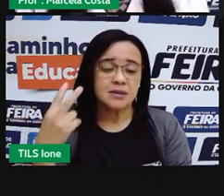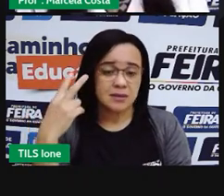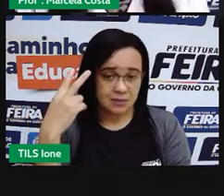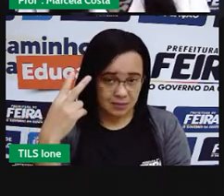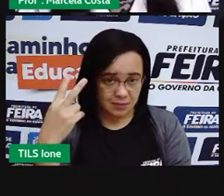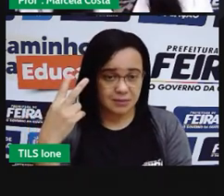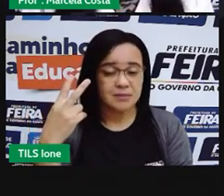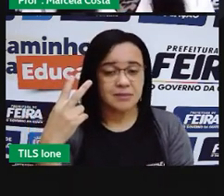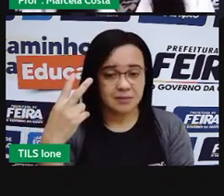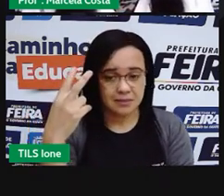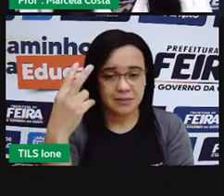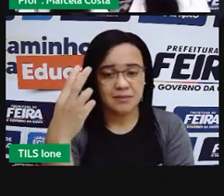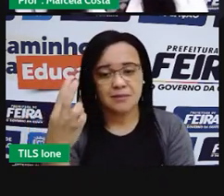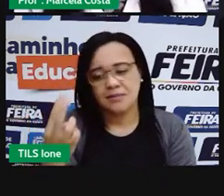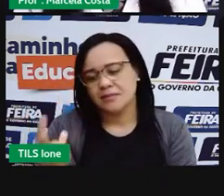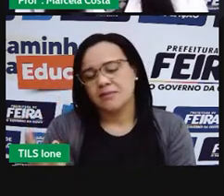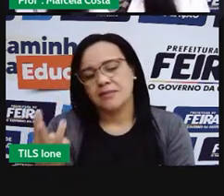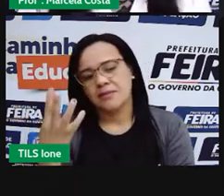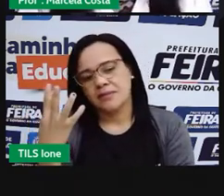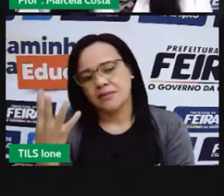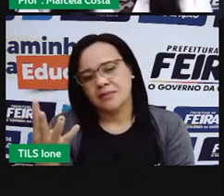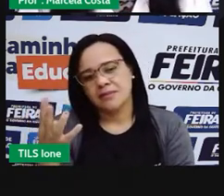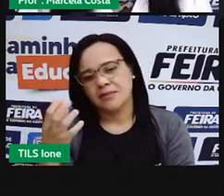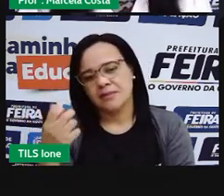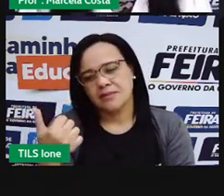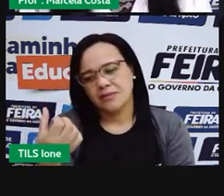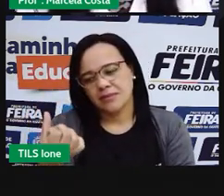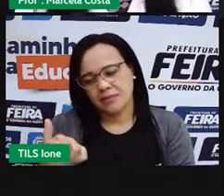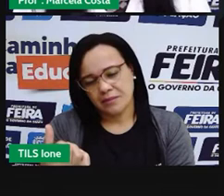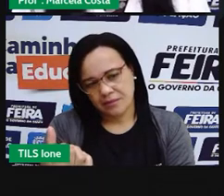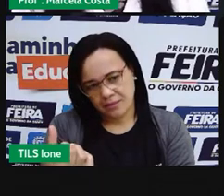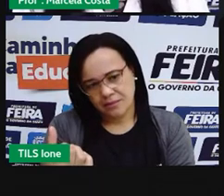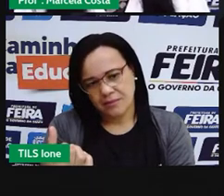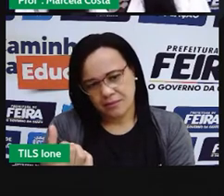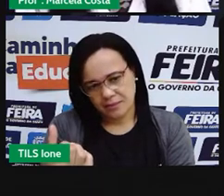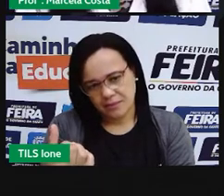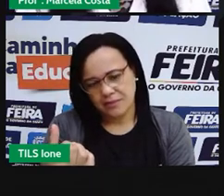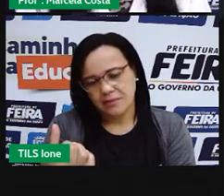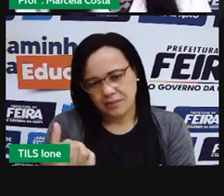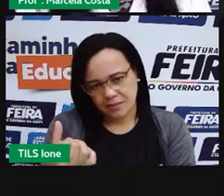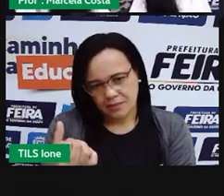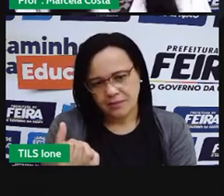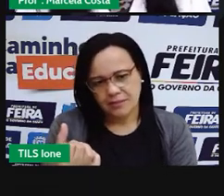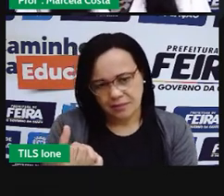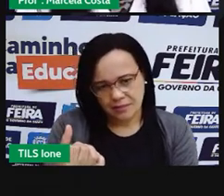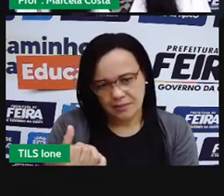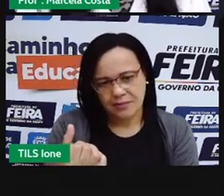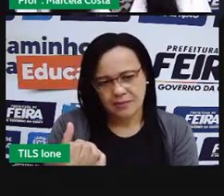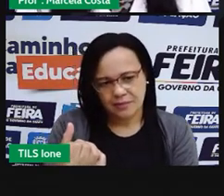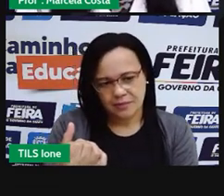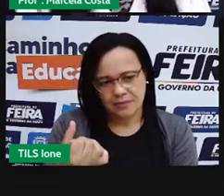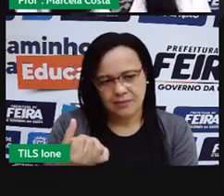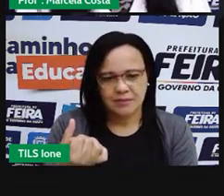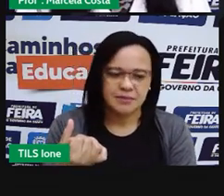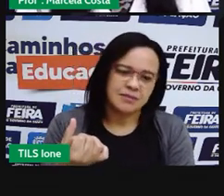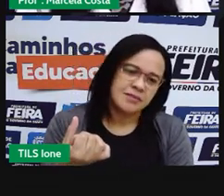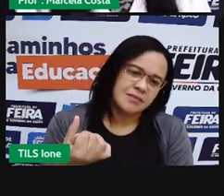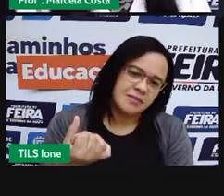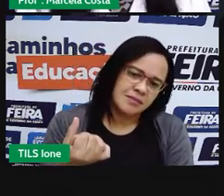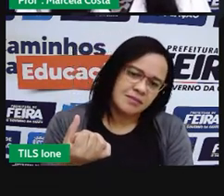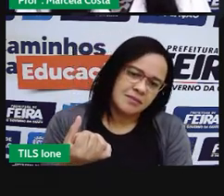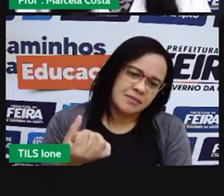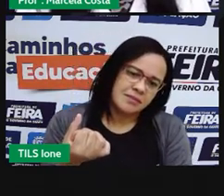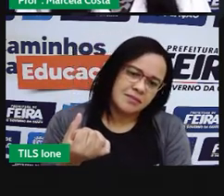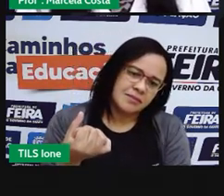litros, que é igual a seis litros. Então, aqui,